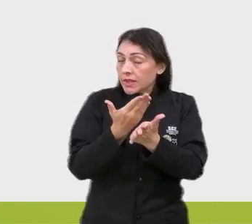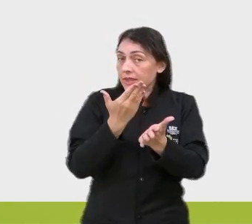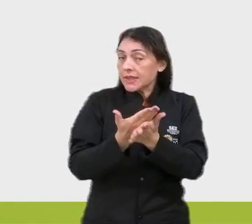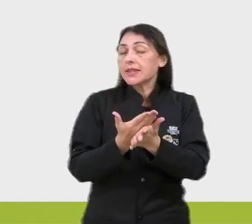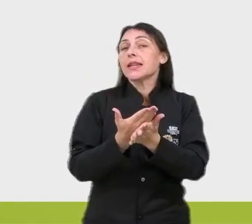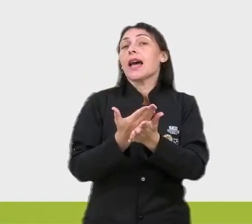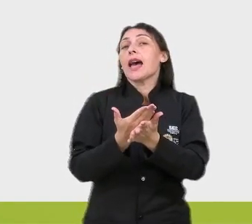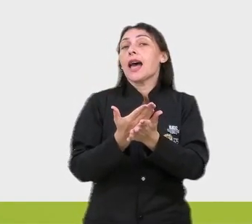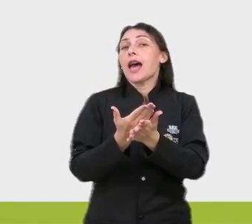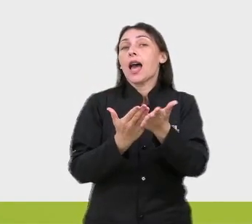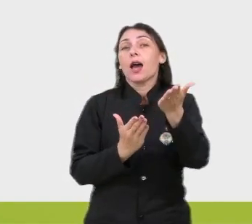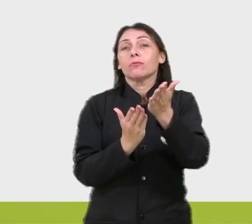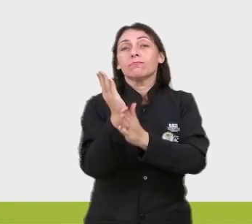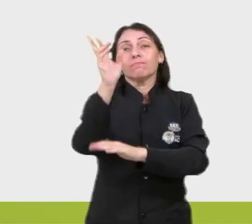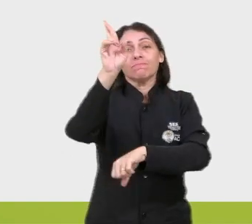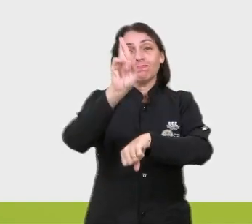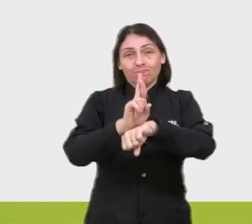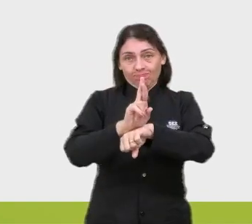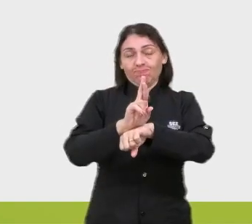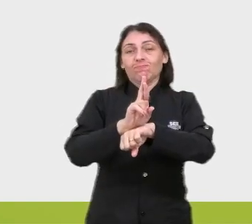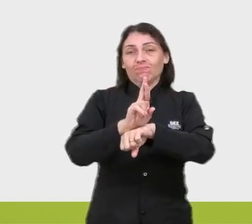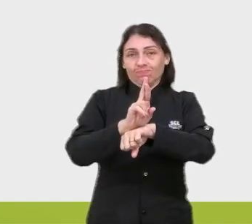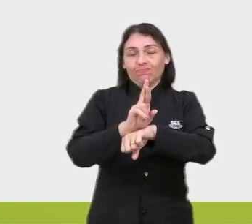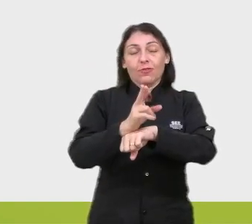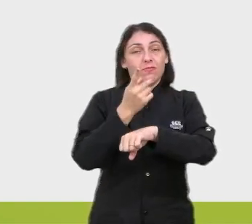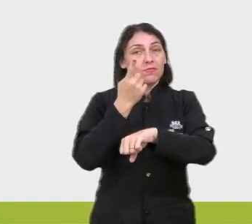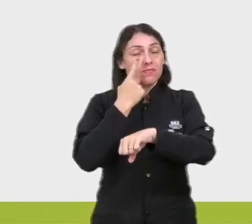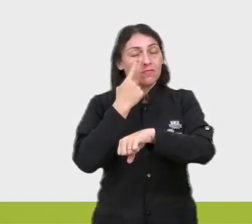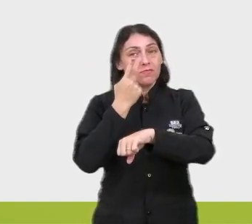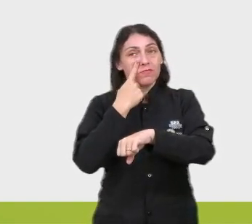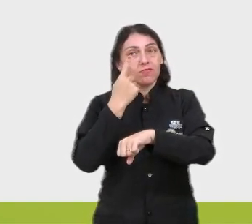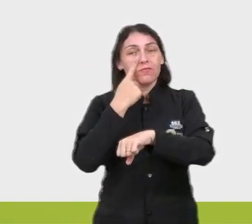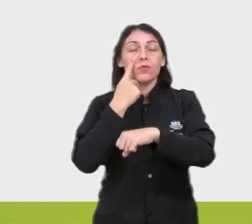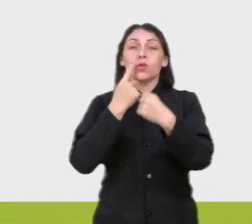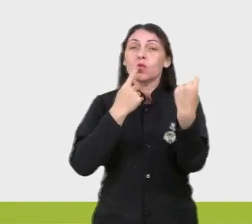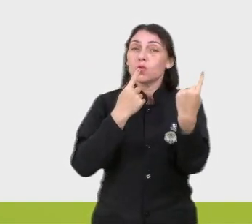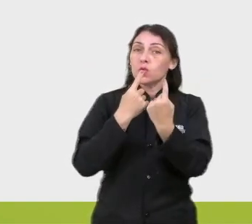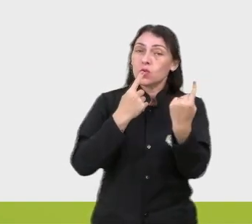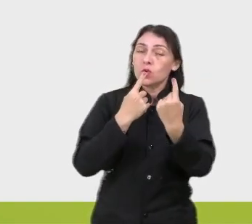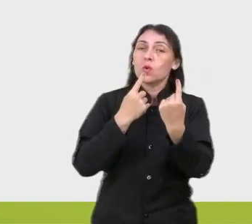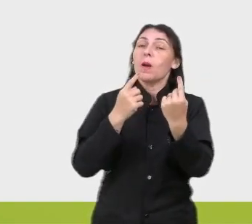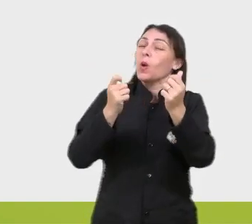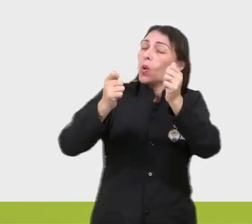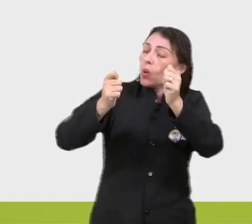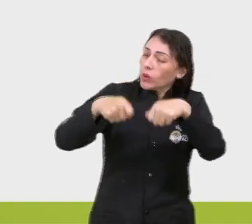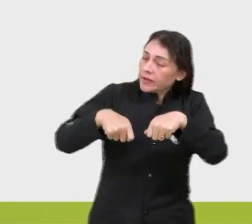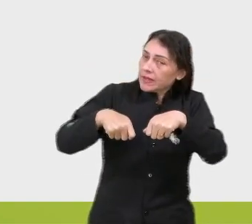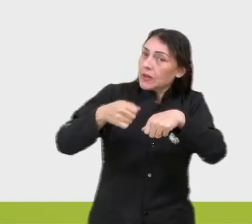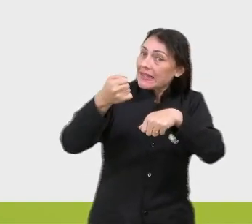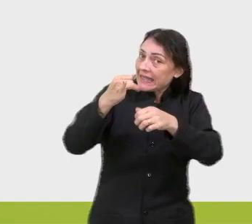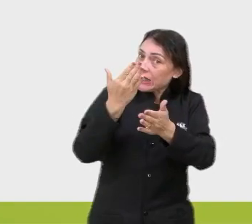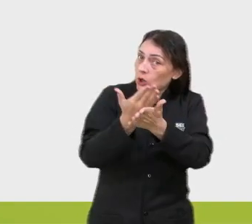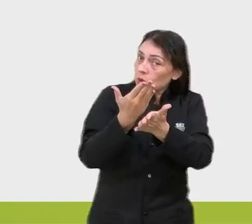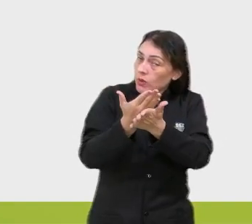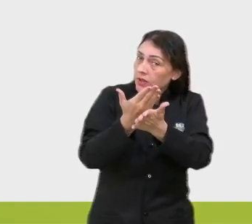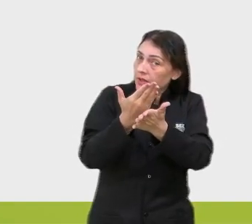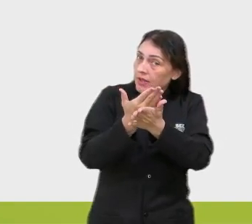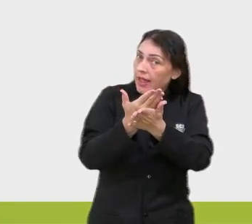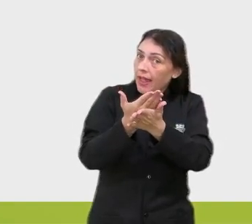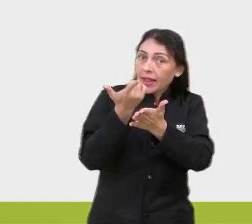será reprovado. Veja que aqui nós temos uma condição, né, você só